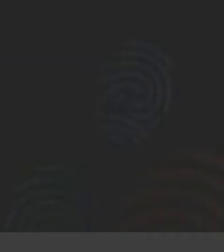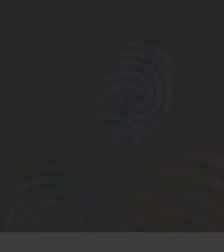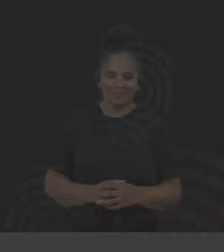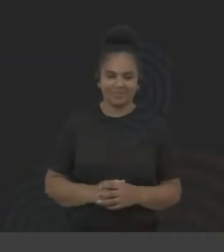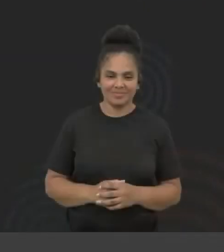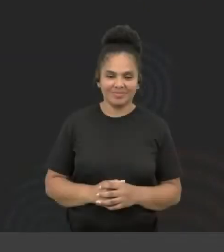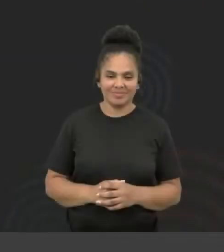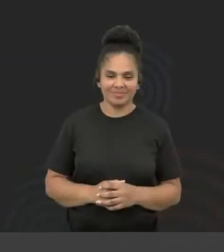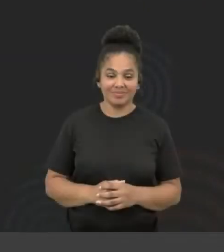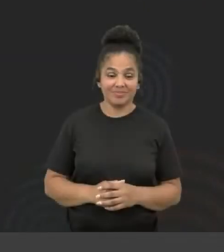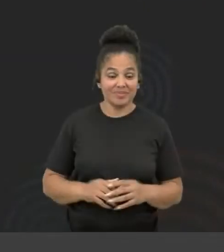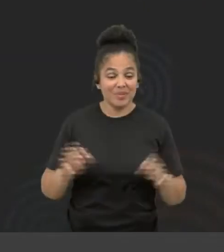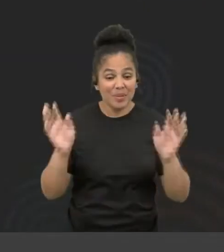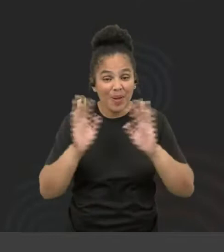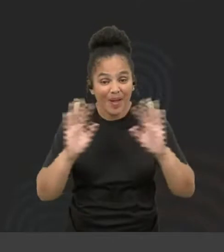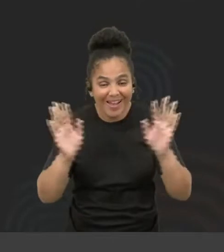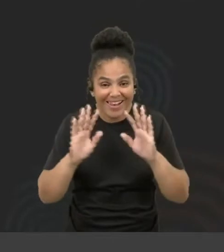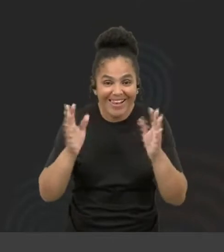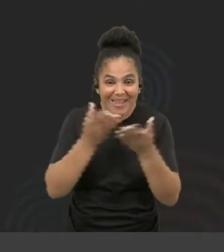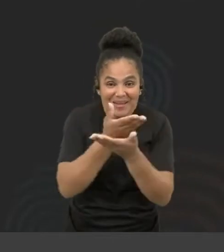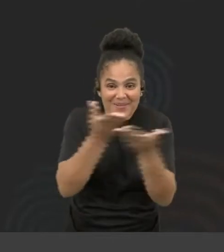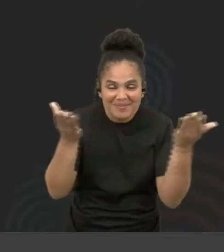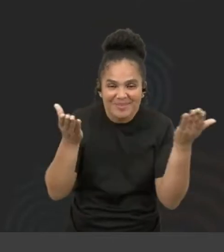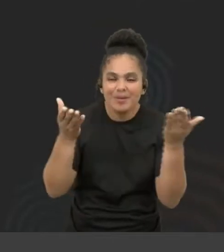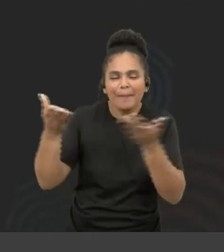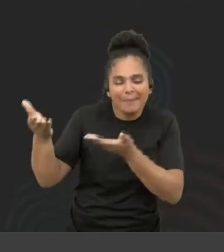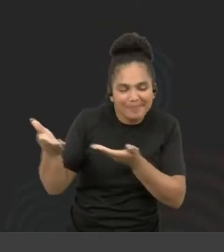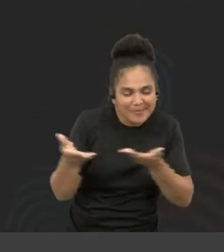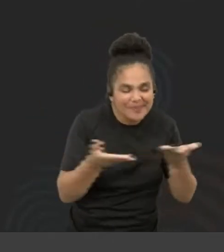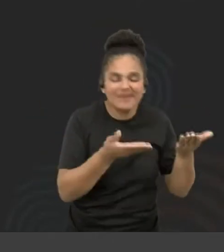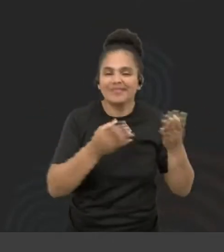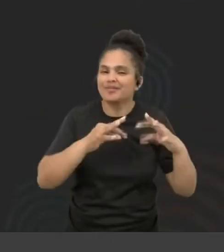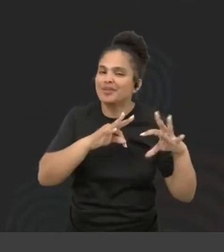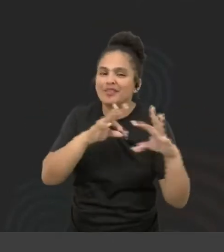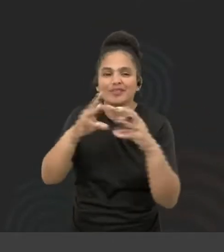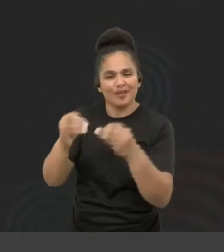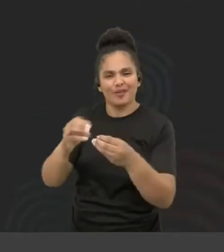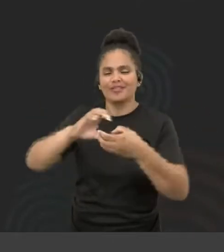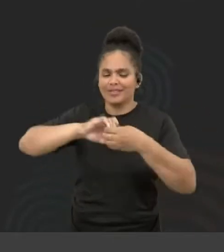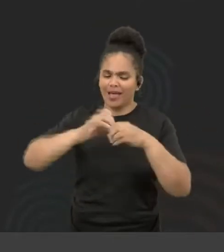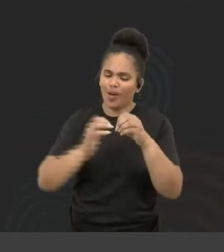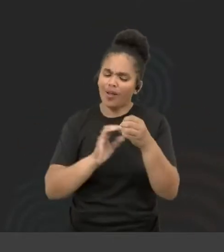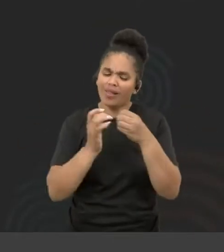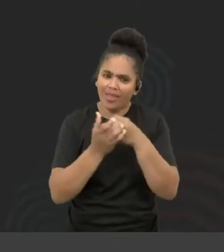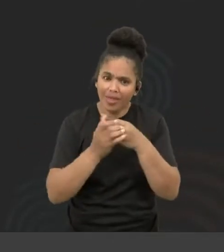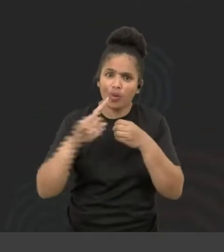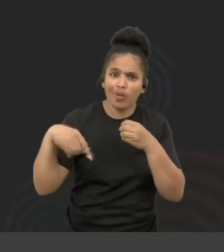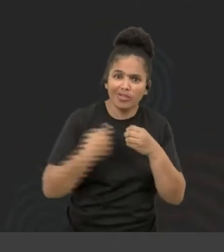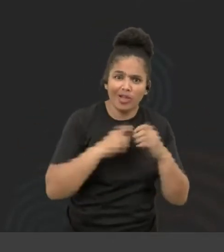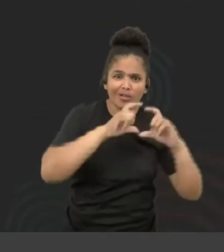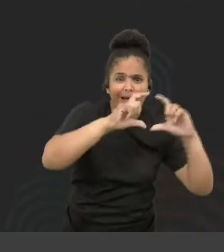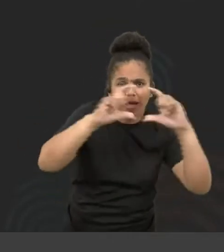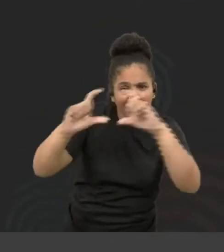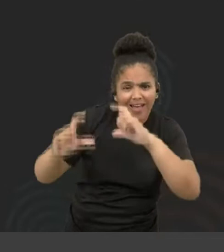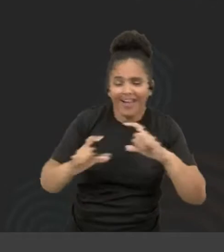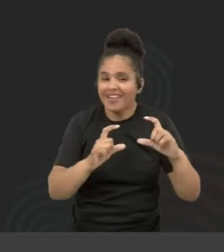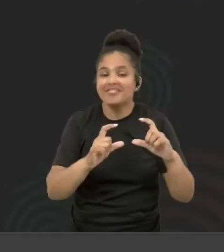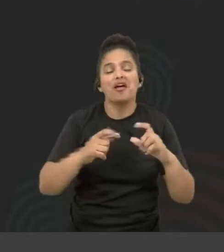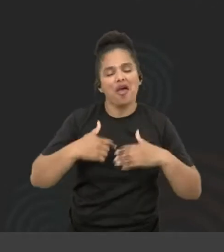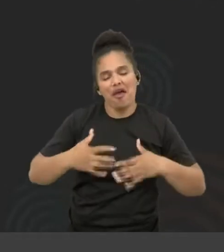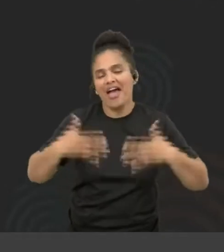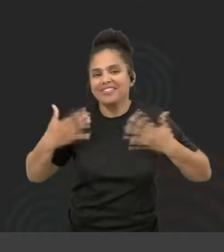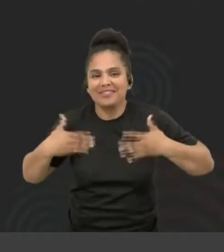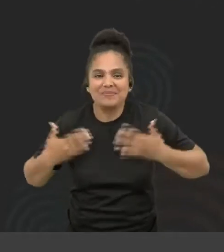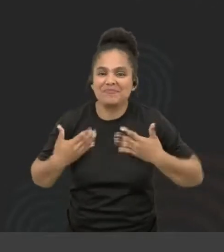Olá pessoal, bem-vindos todos ao link, ao nosso painel, vai ser muito incrível, eu tô muito animada de estar